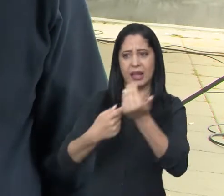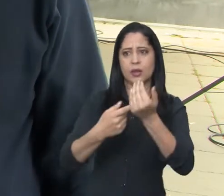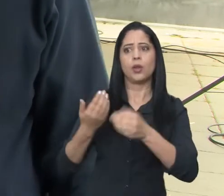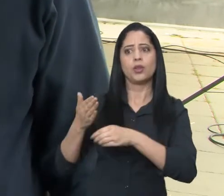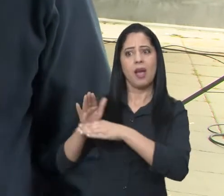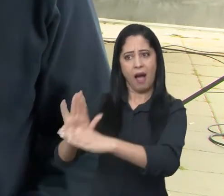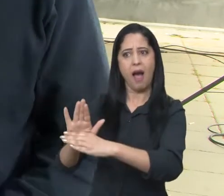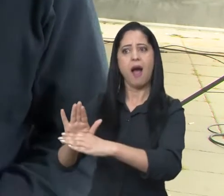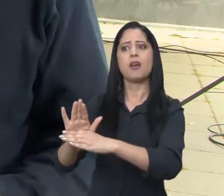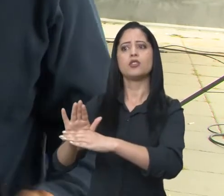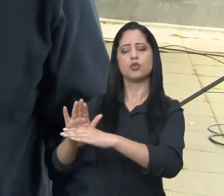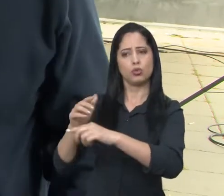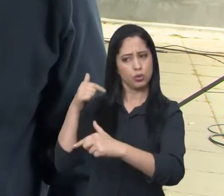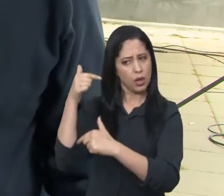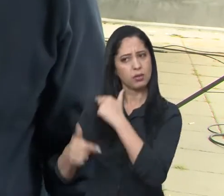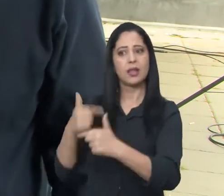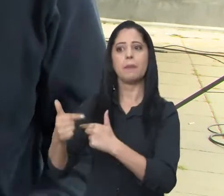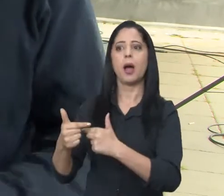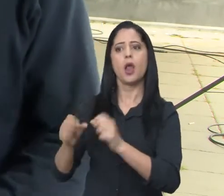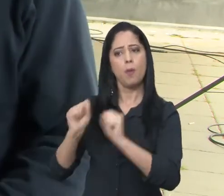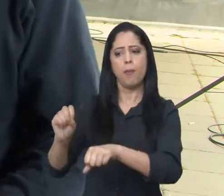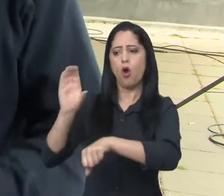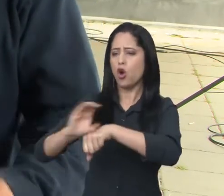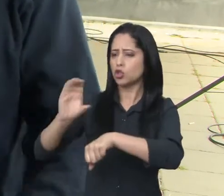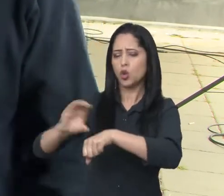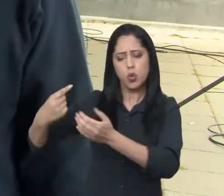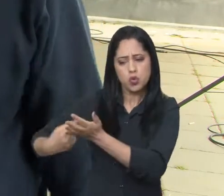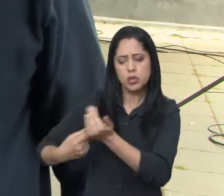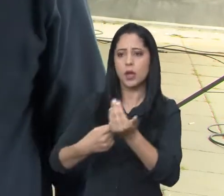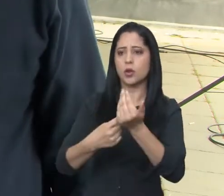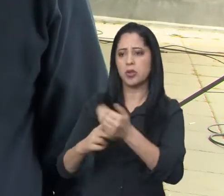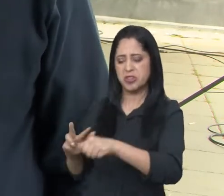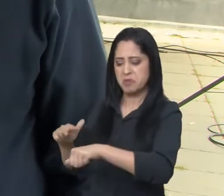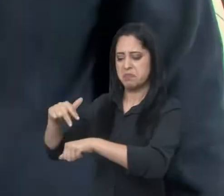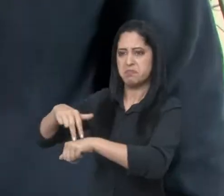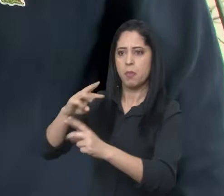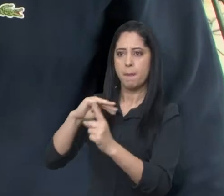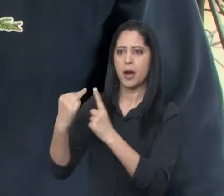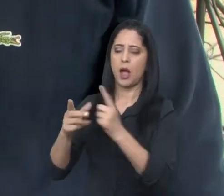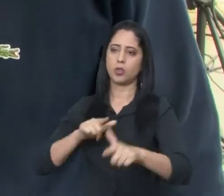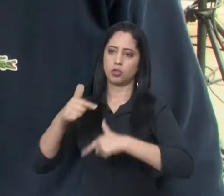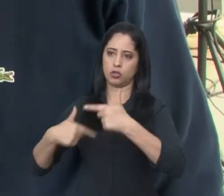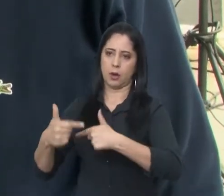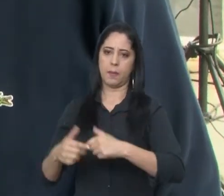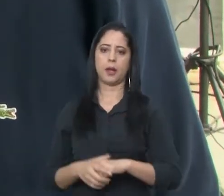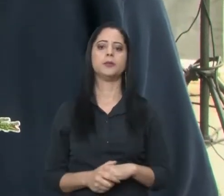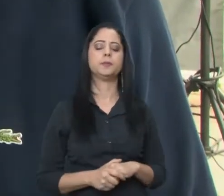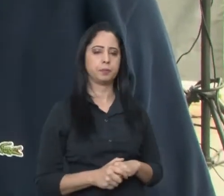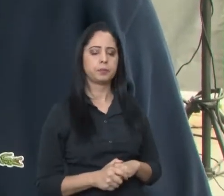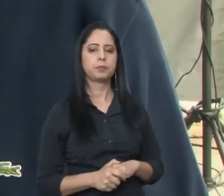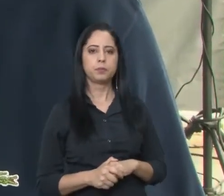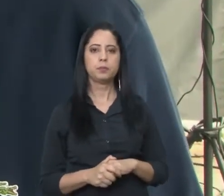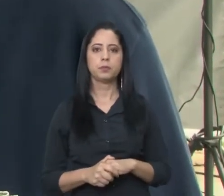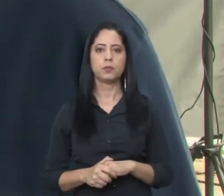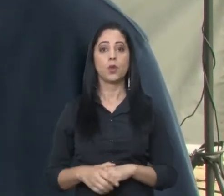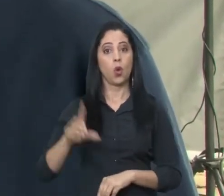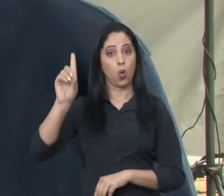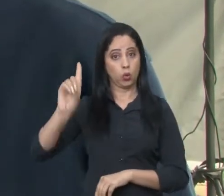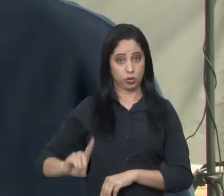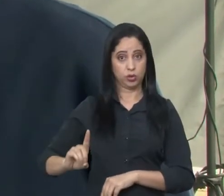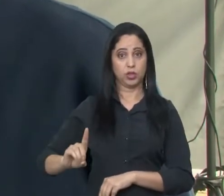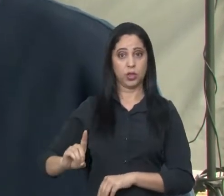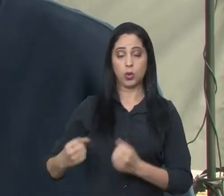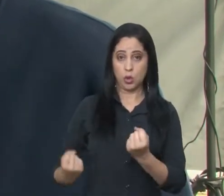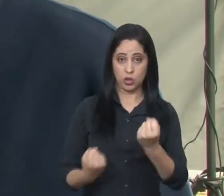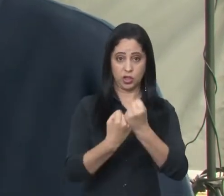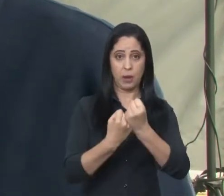profissões e é possível via Qualifica e via PAT você conseguir a sua recolocação. De acordo com o diretor do Departamento de Apoio e